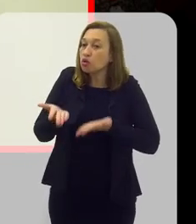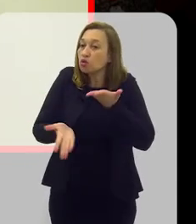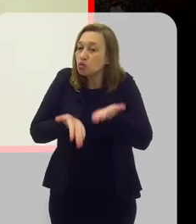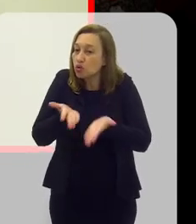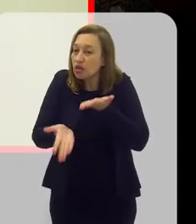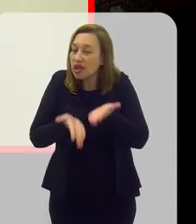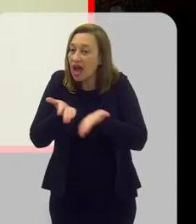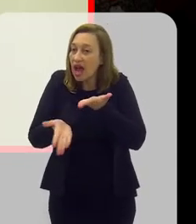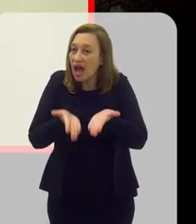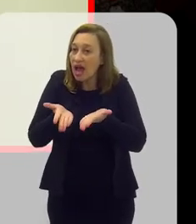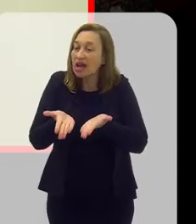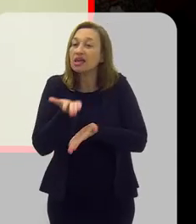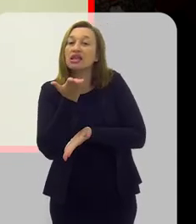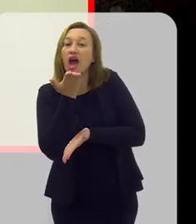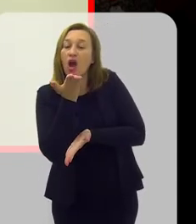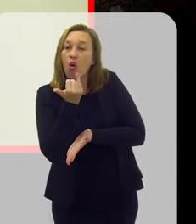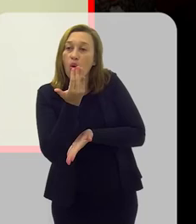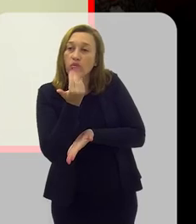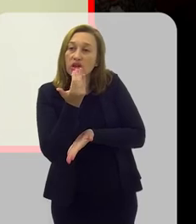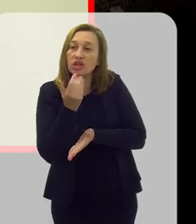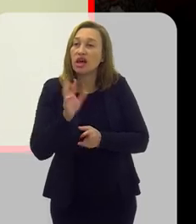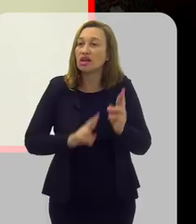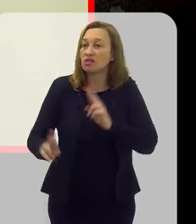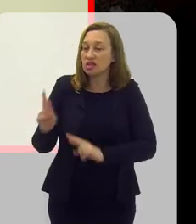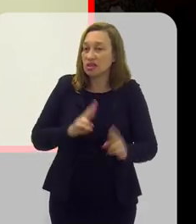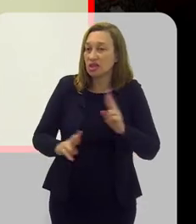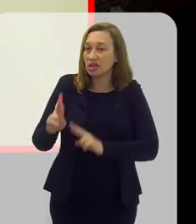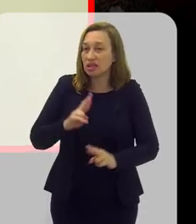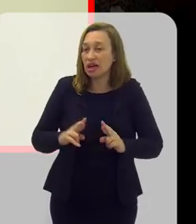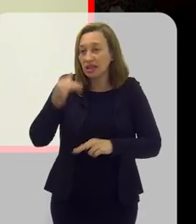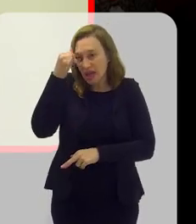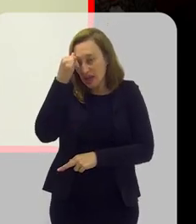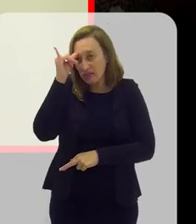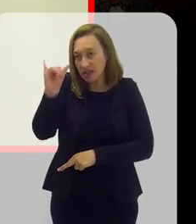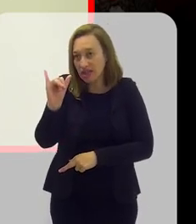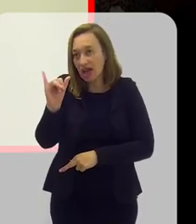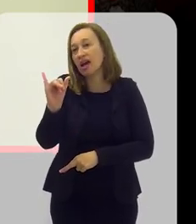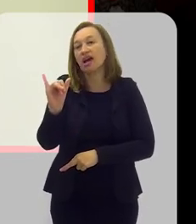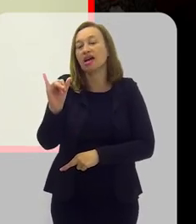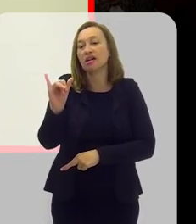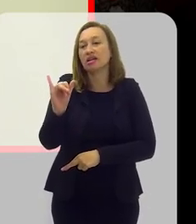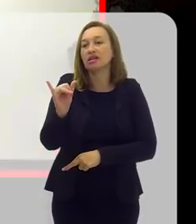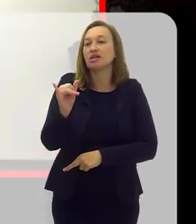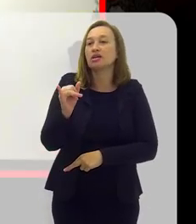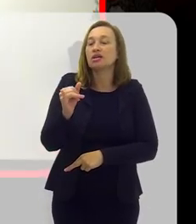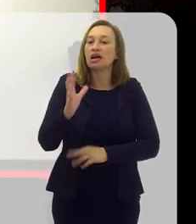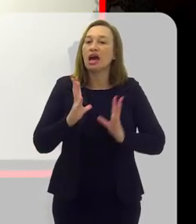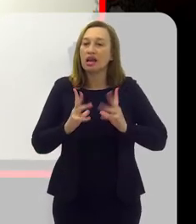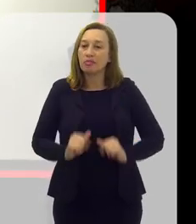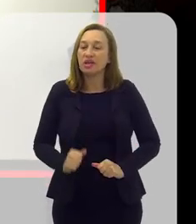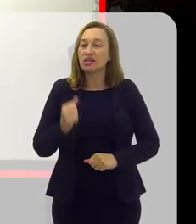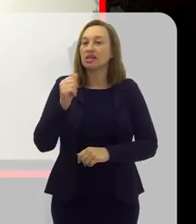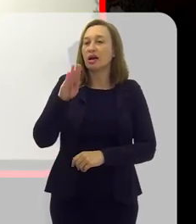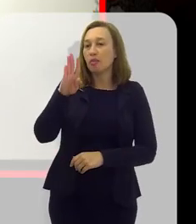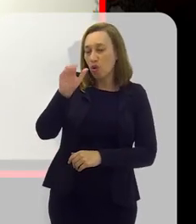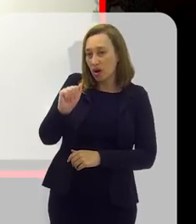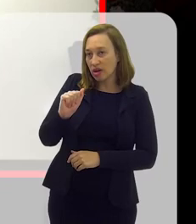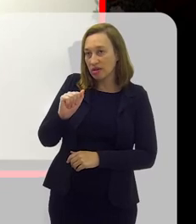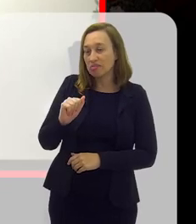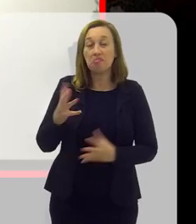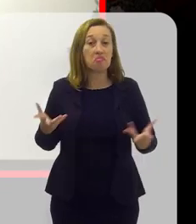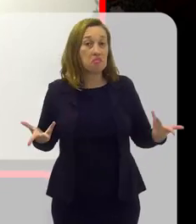cuidar aí dessa alimentação associada aos métodos de prevenção da higienização oral.